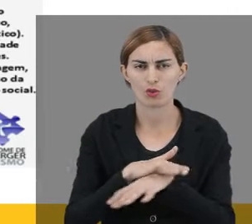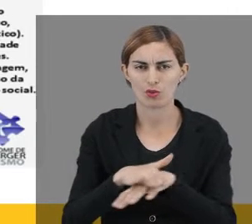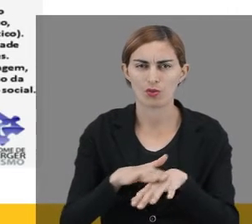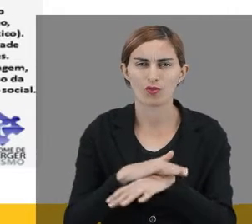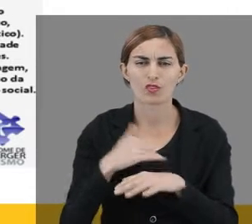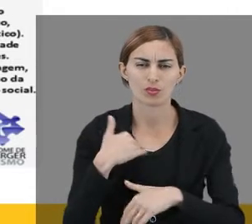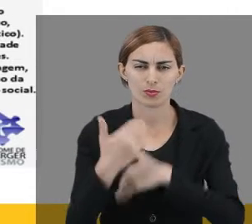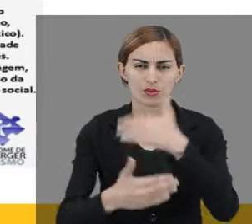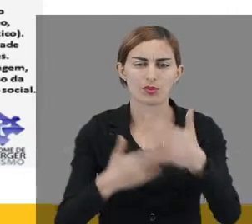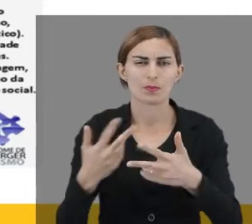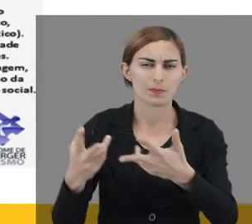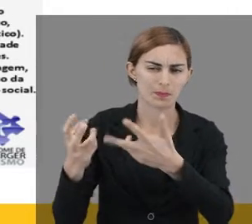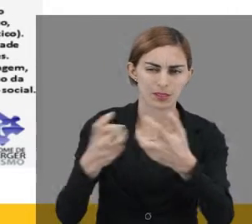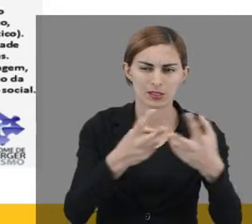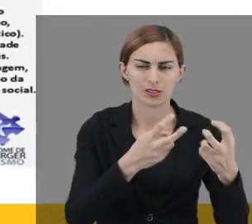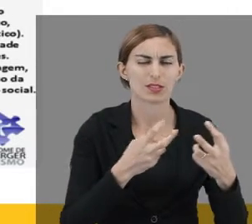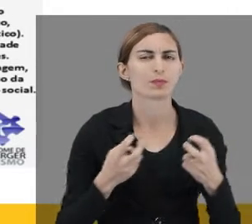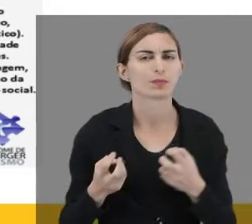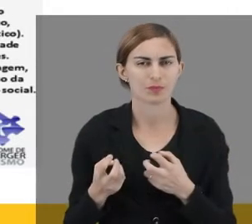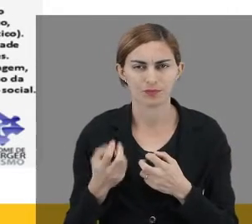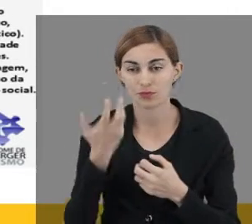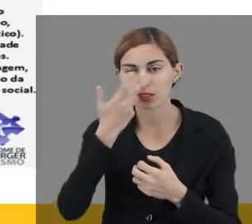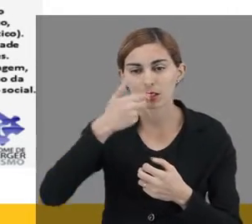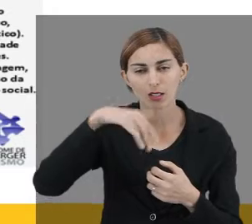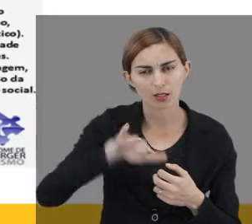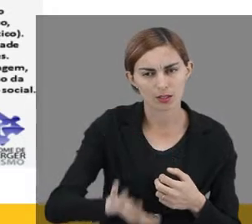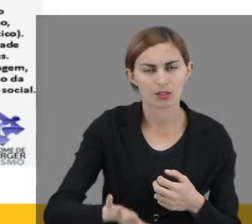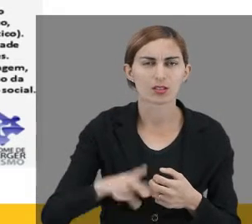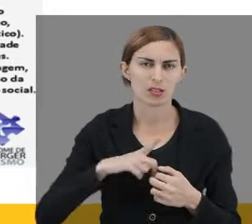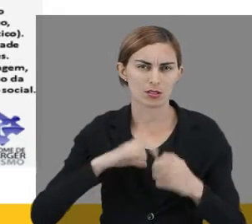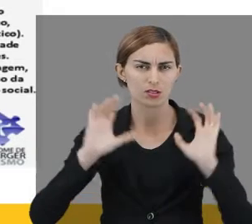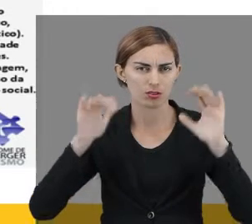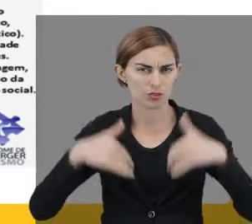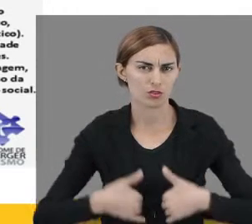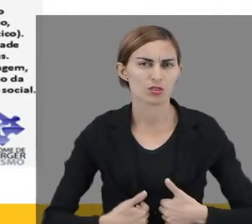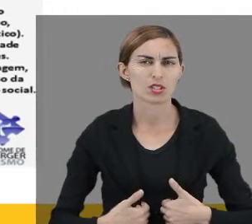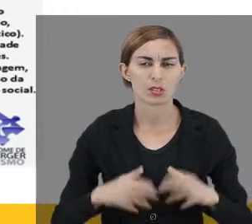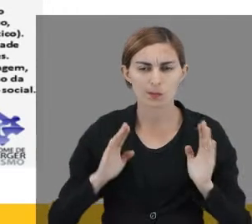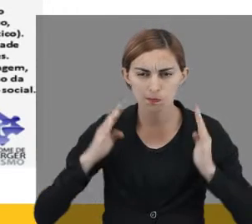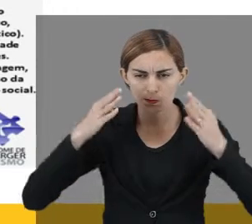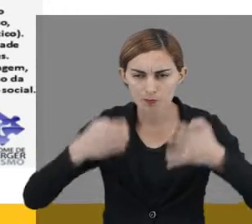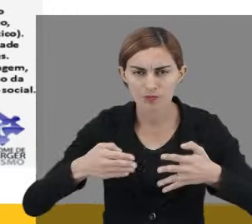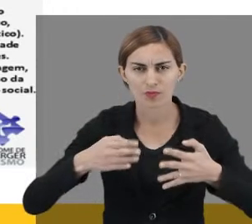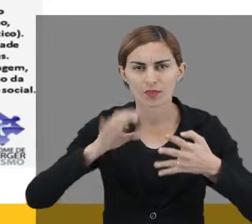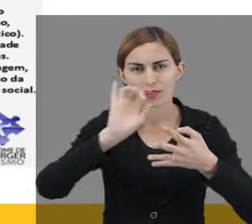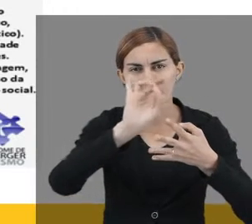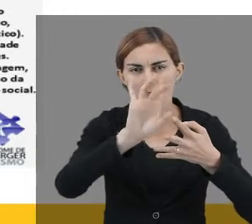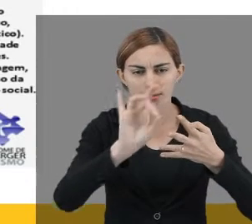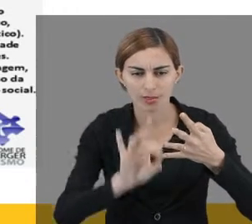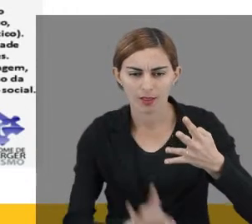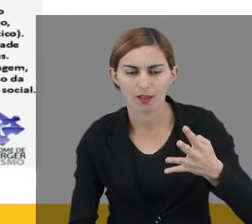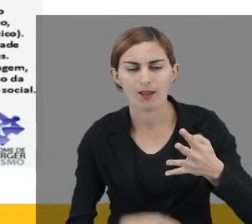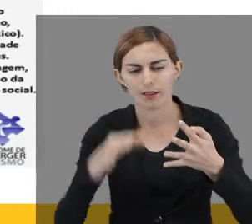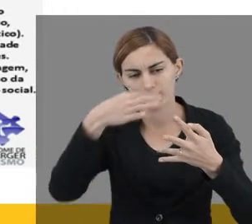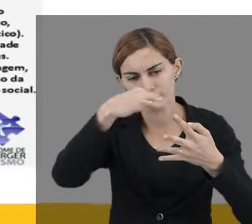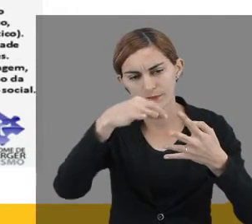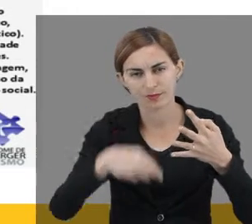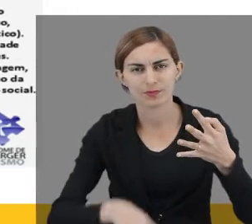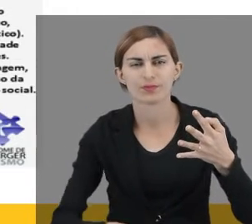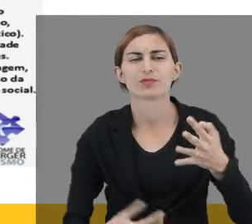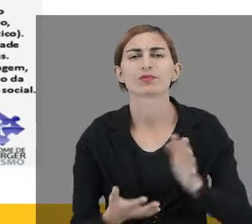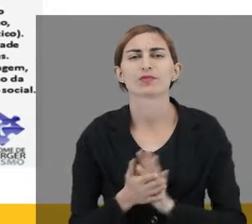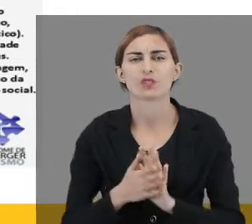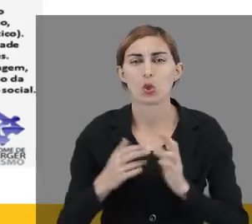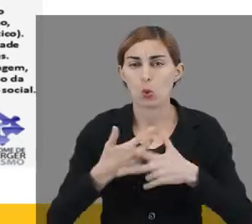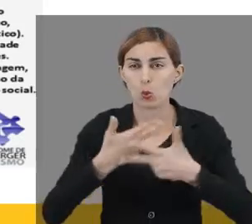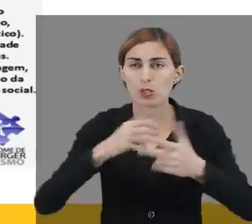conversou. Que é a questão dos processamentos perceptivos. A criança com autismo está muito centrada nos detalhes. Então nós não podemos